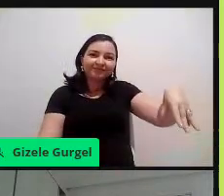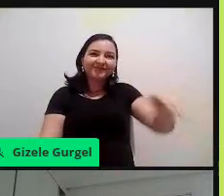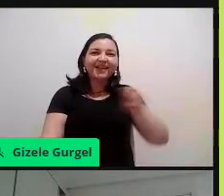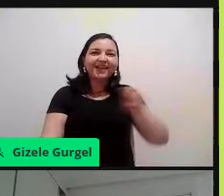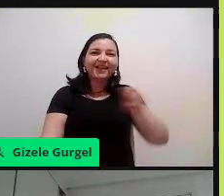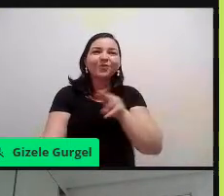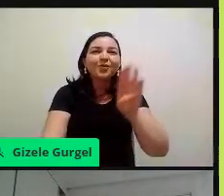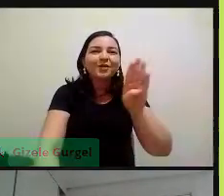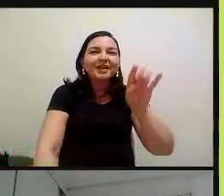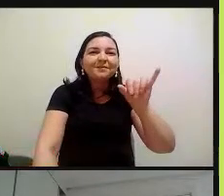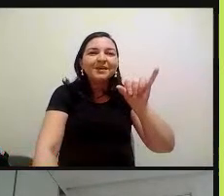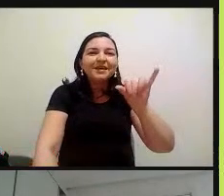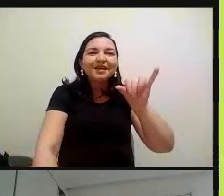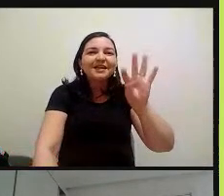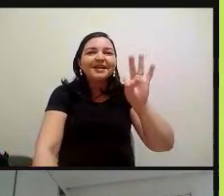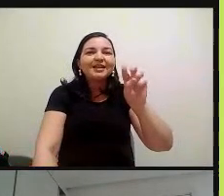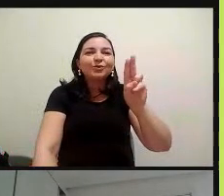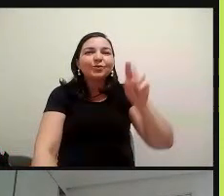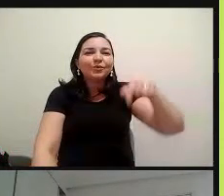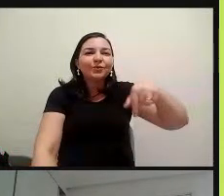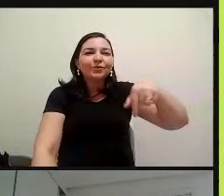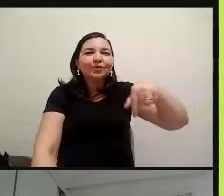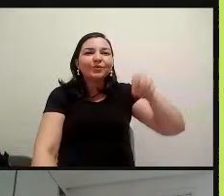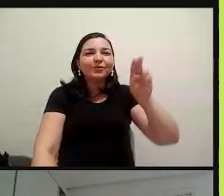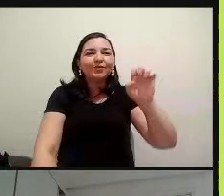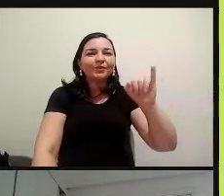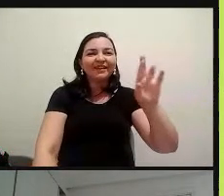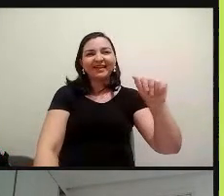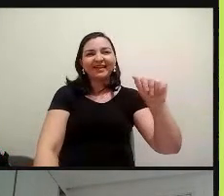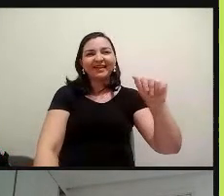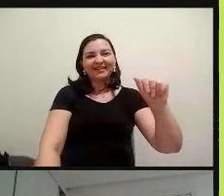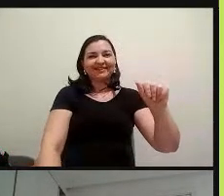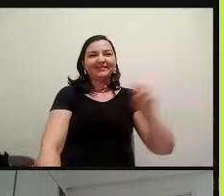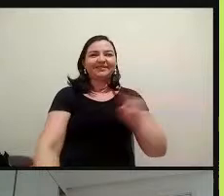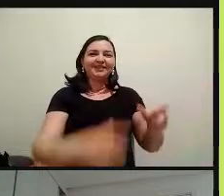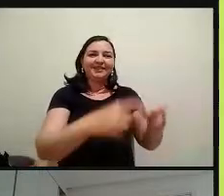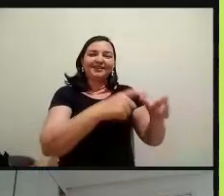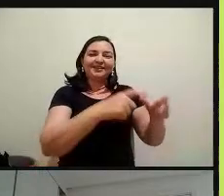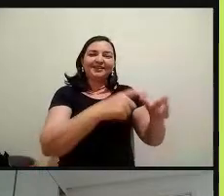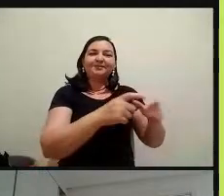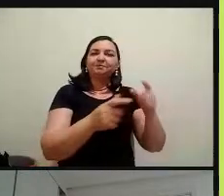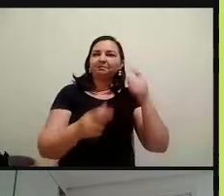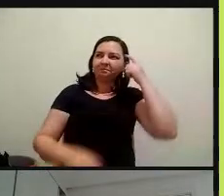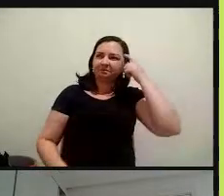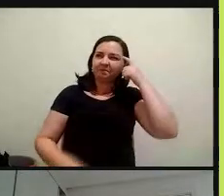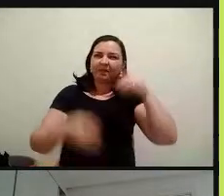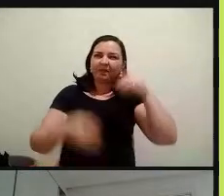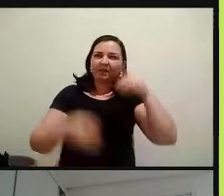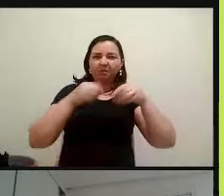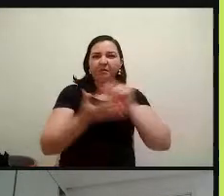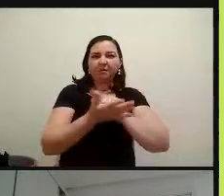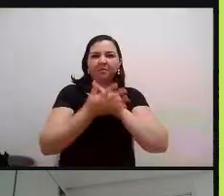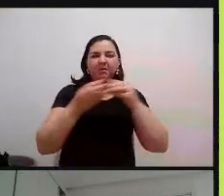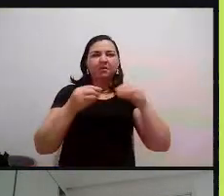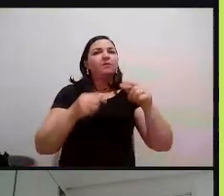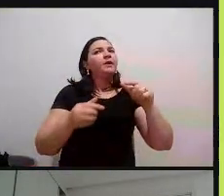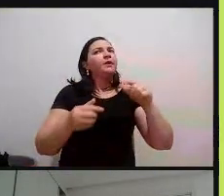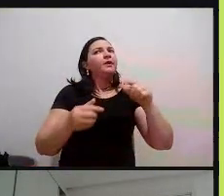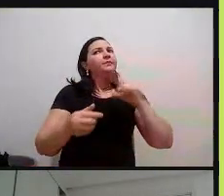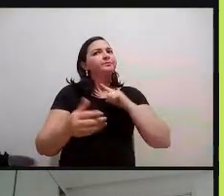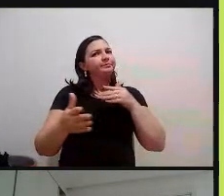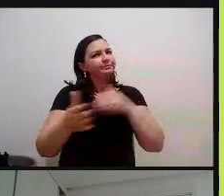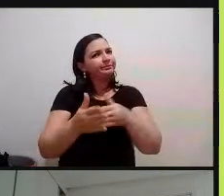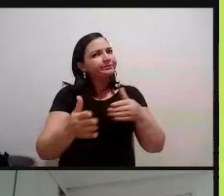essas bitucas de cigarro, não é, a gente fala muito do plástico, impacto do plástico, mas também as bitucas causam um grande impacto,